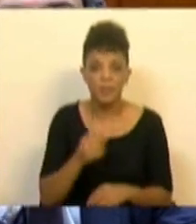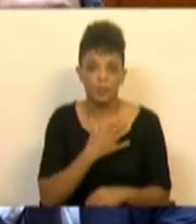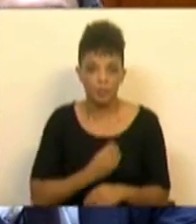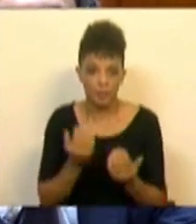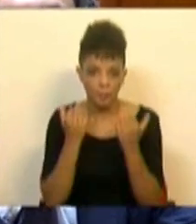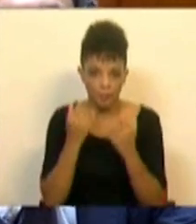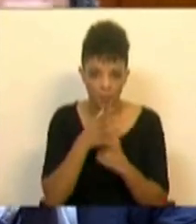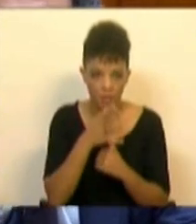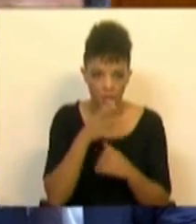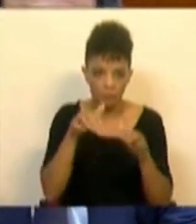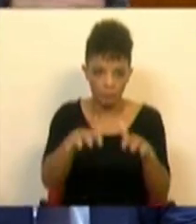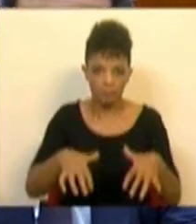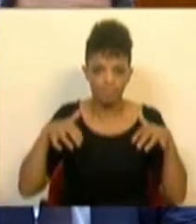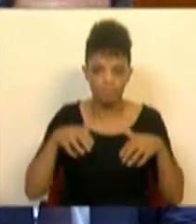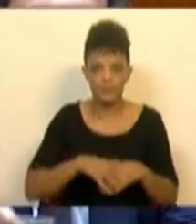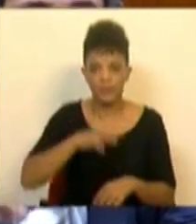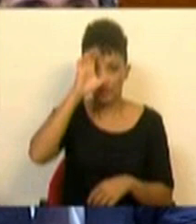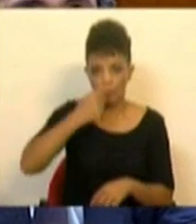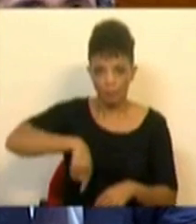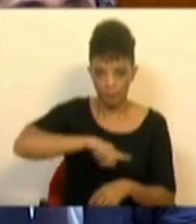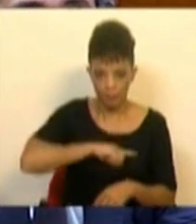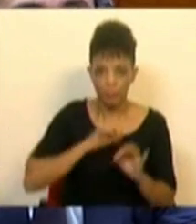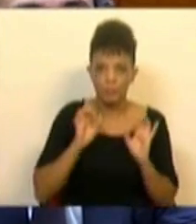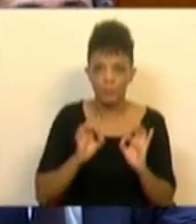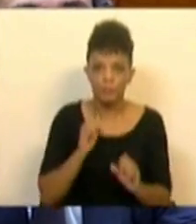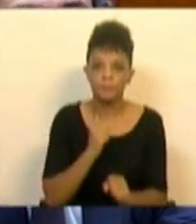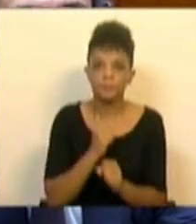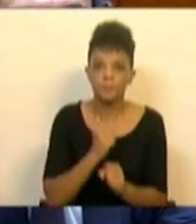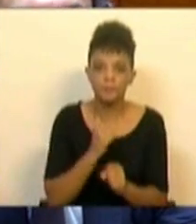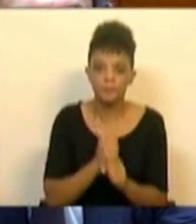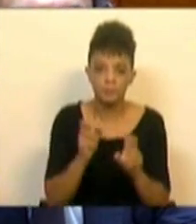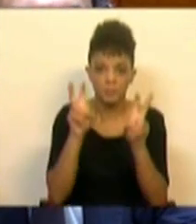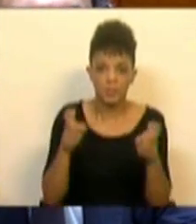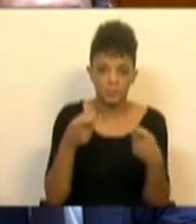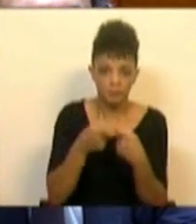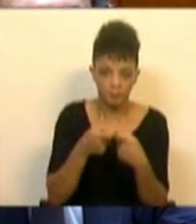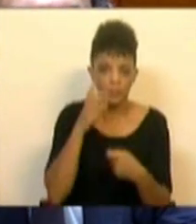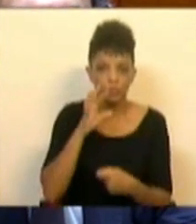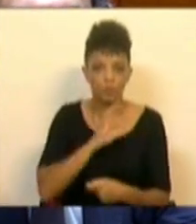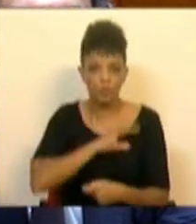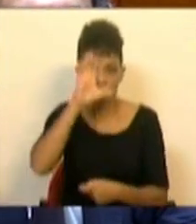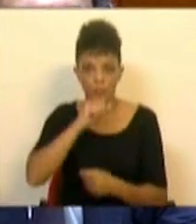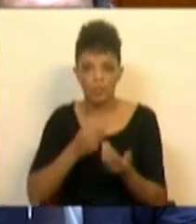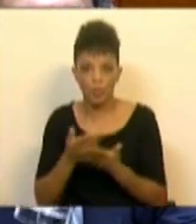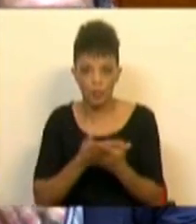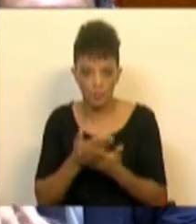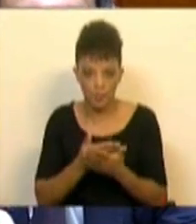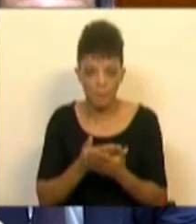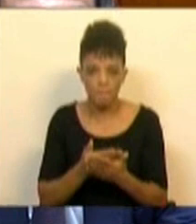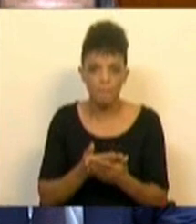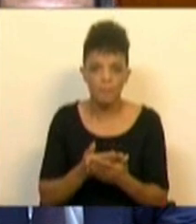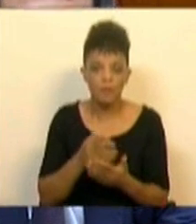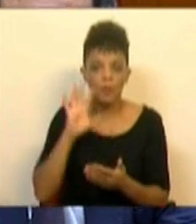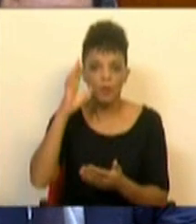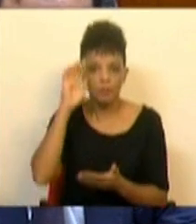informar o Parlamento que o Governo está mesmo a trabalhar nesta matéria. Aliás, o Sr. Ministro da Economia teve ocasião